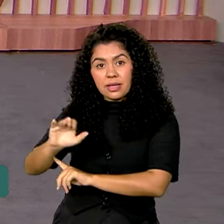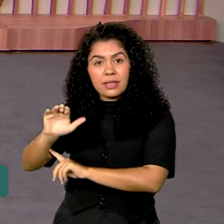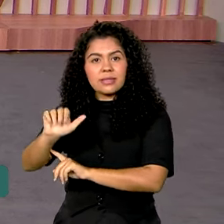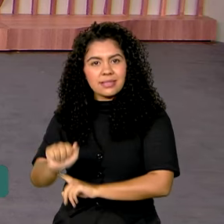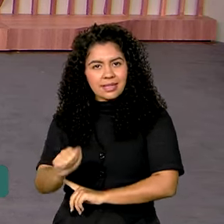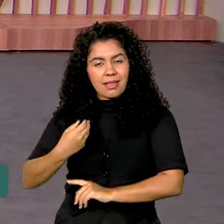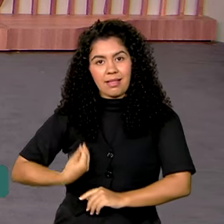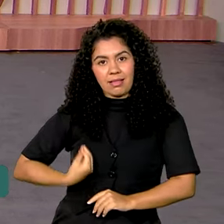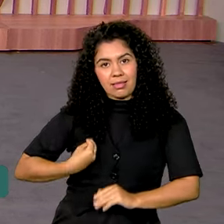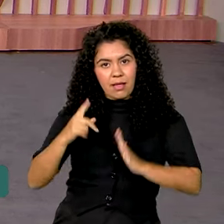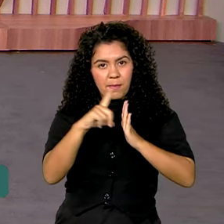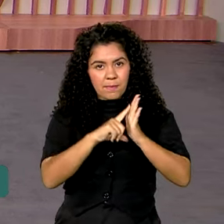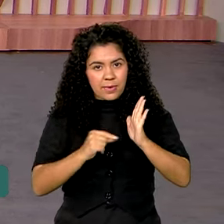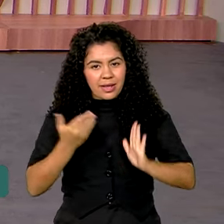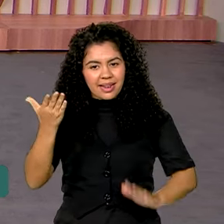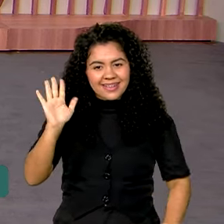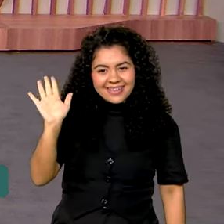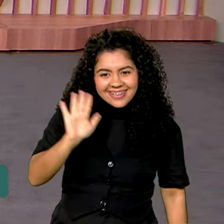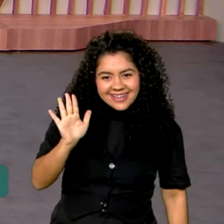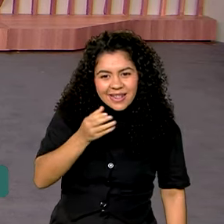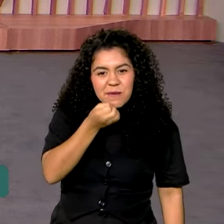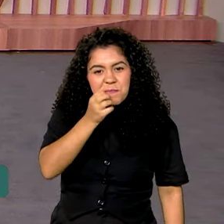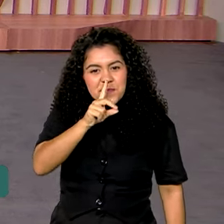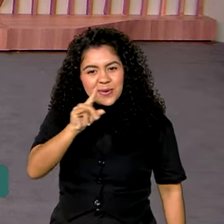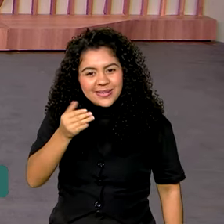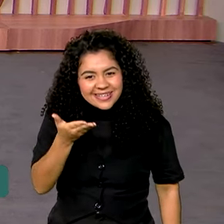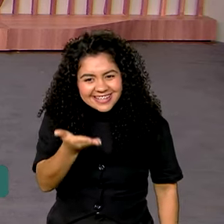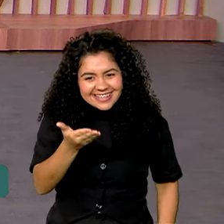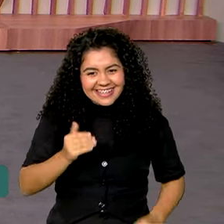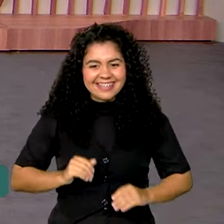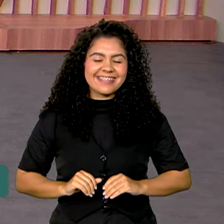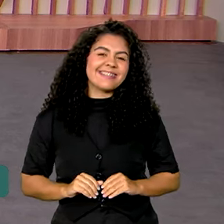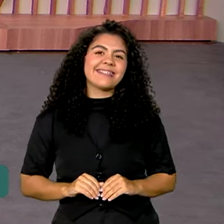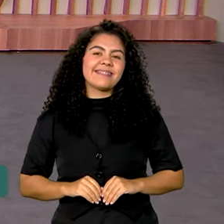direto do Palácio do Planalto. Oi, Jéssica, ótimo dia para você.